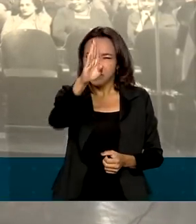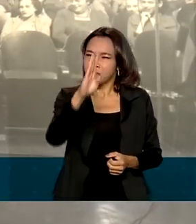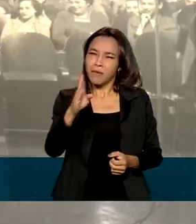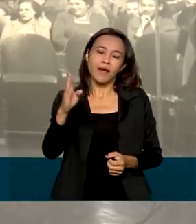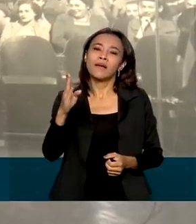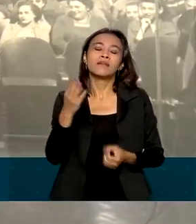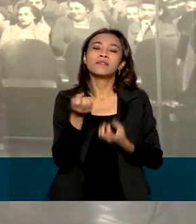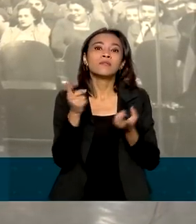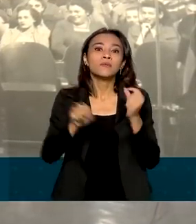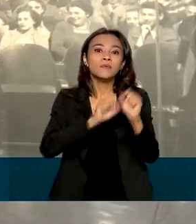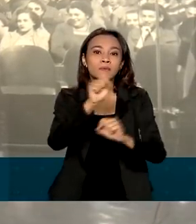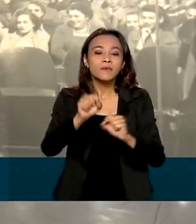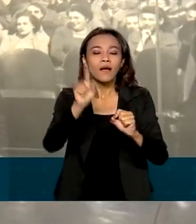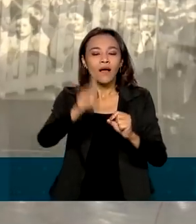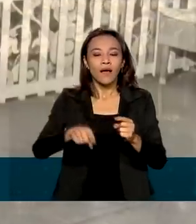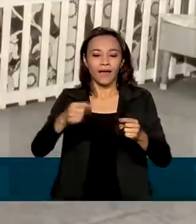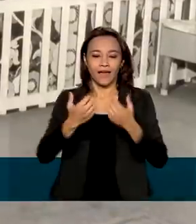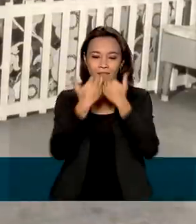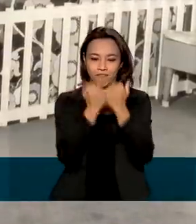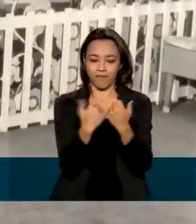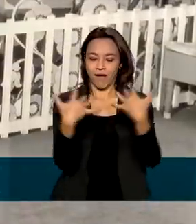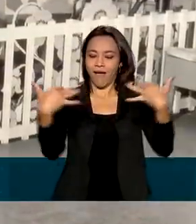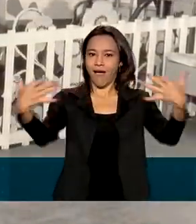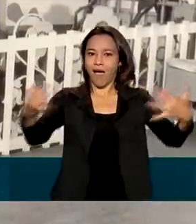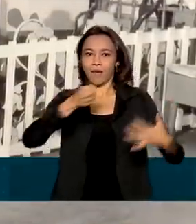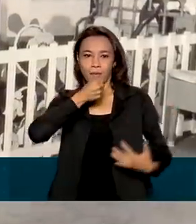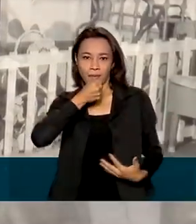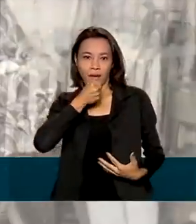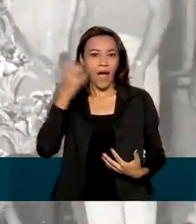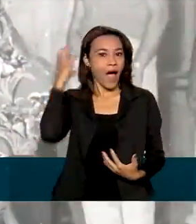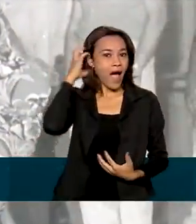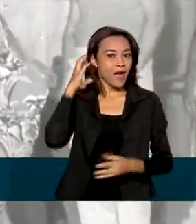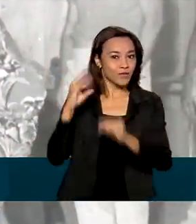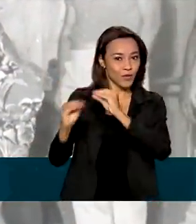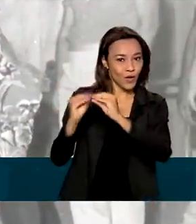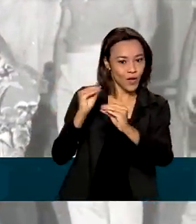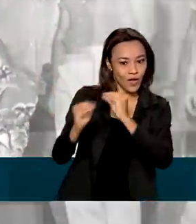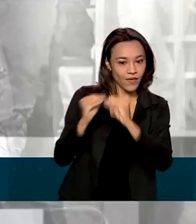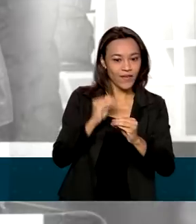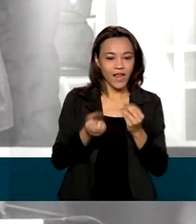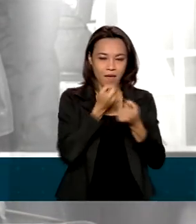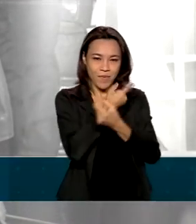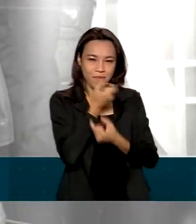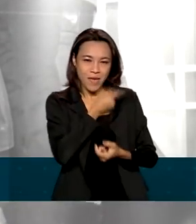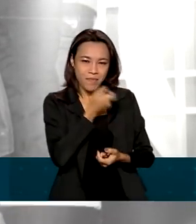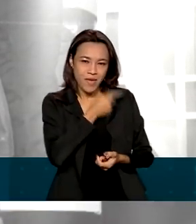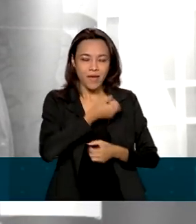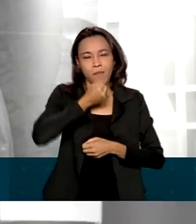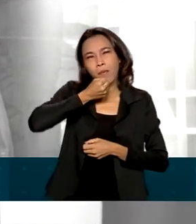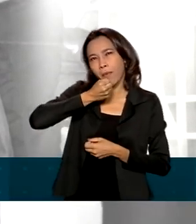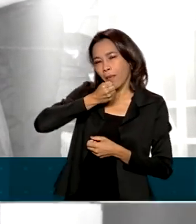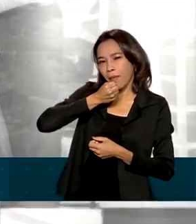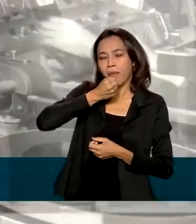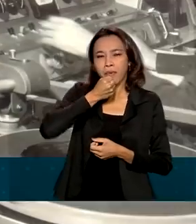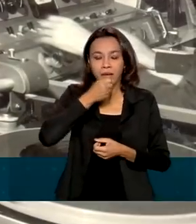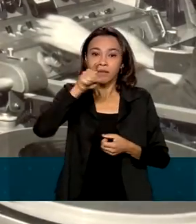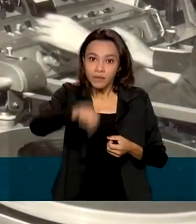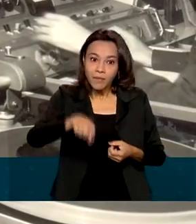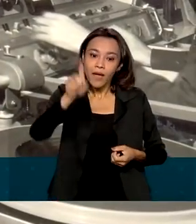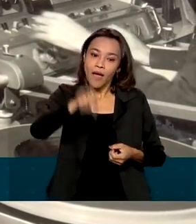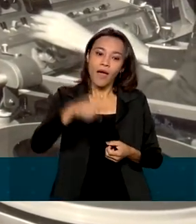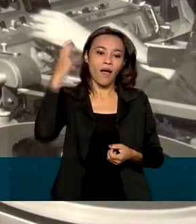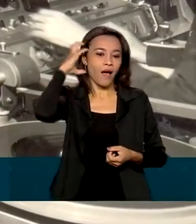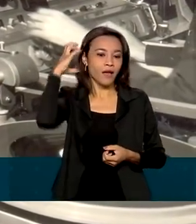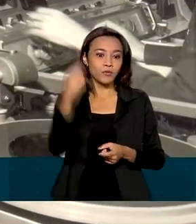Rádio Nacional estão os programas de auditório, radionovelas, programas humorísticos e musicais. Foi também a emissora